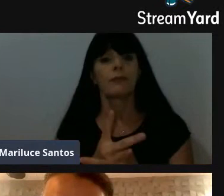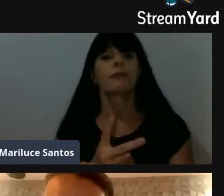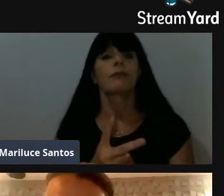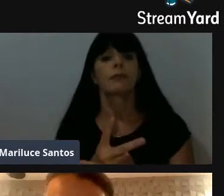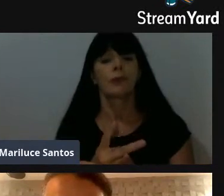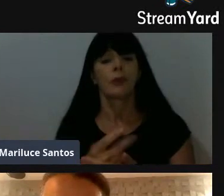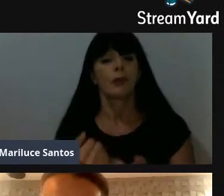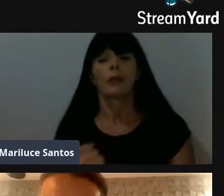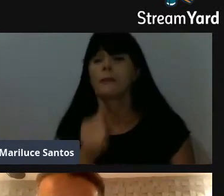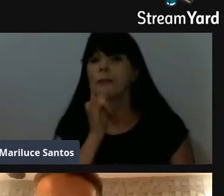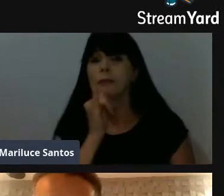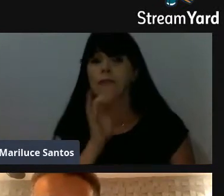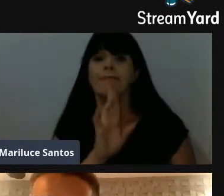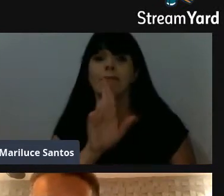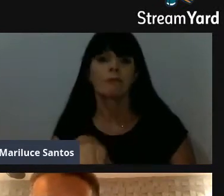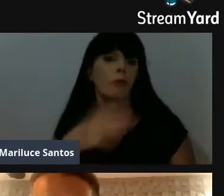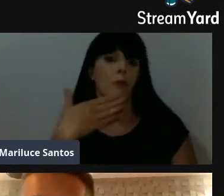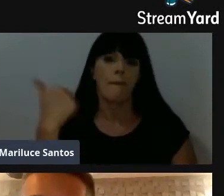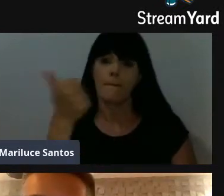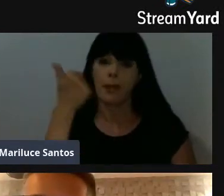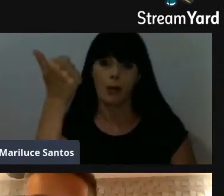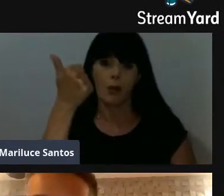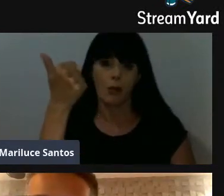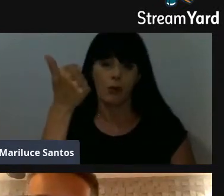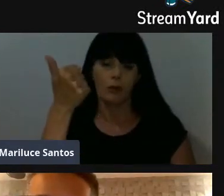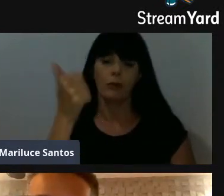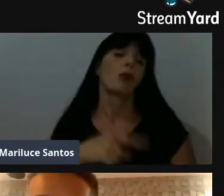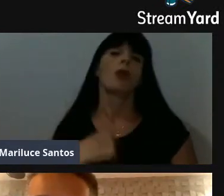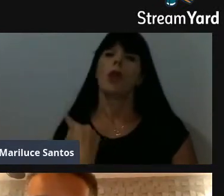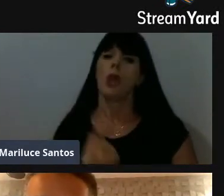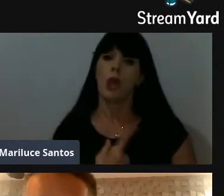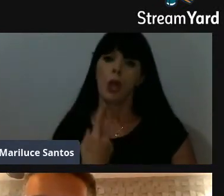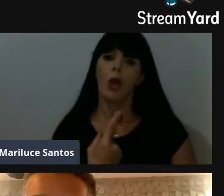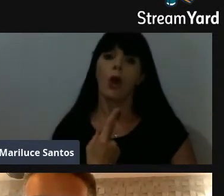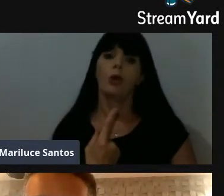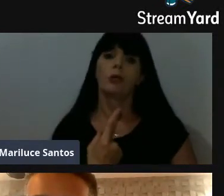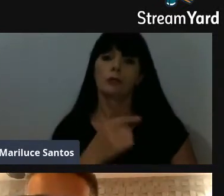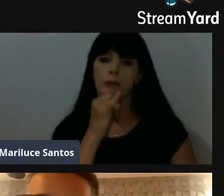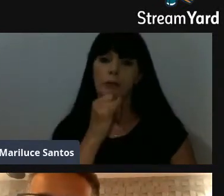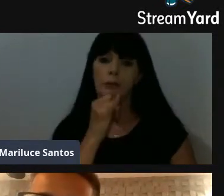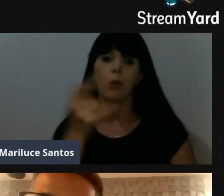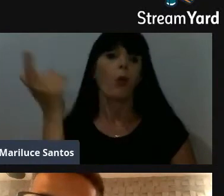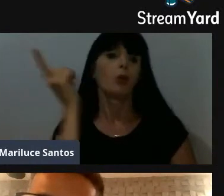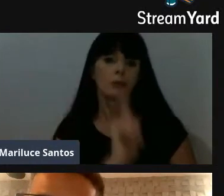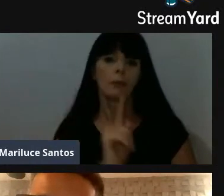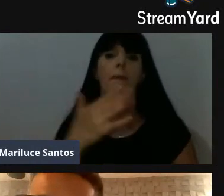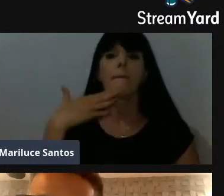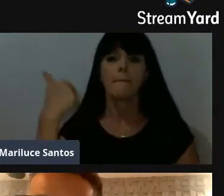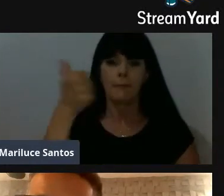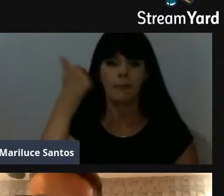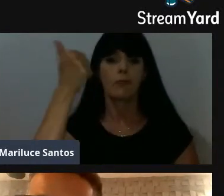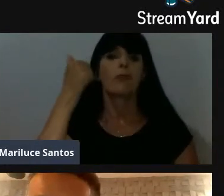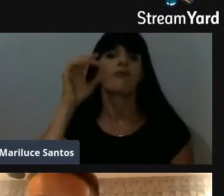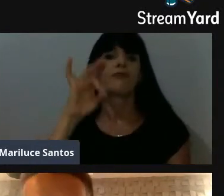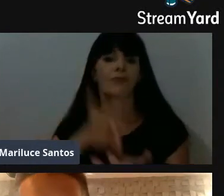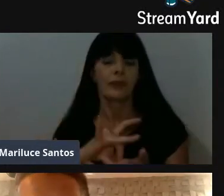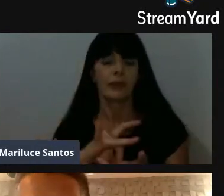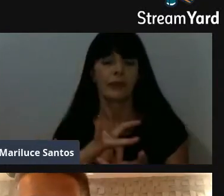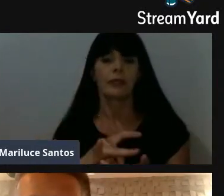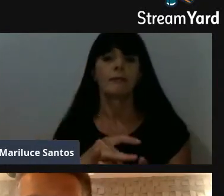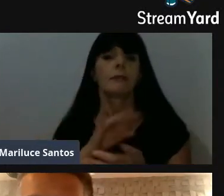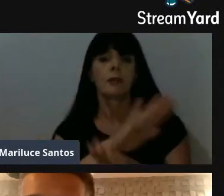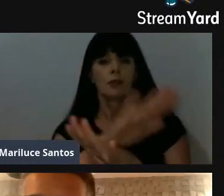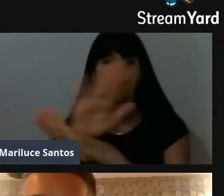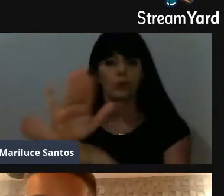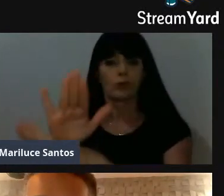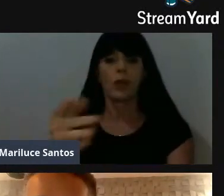sabe que nós, lá como CDL, temos condições, de fato, de melhorar muito para o comércio, e